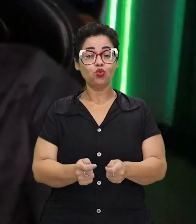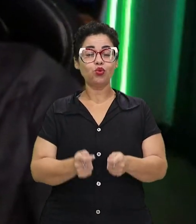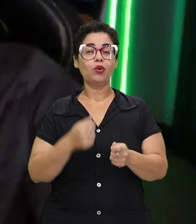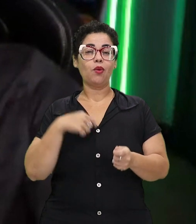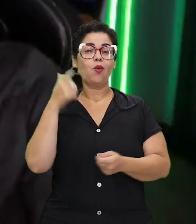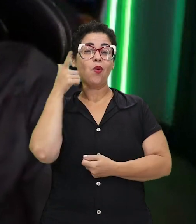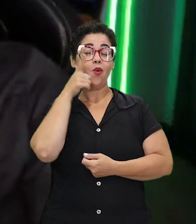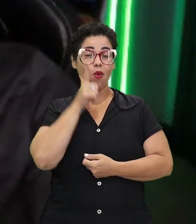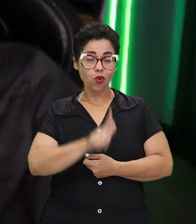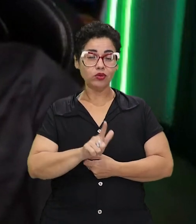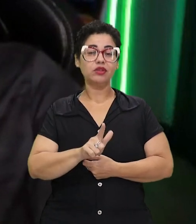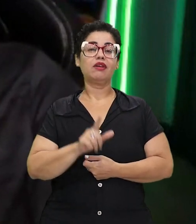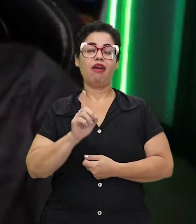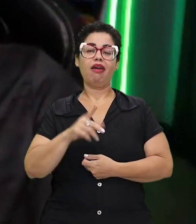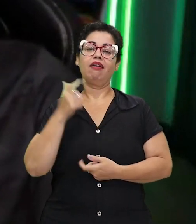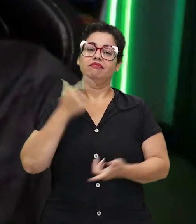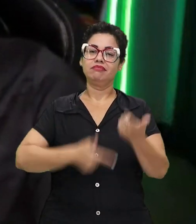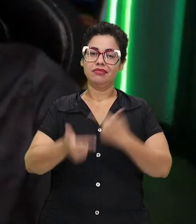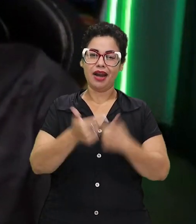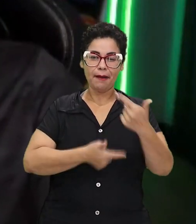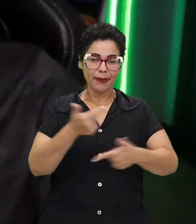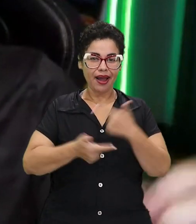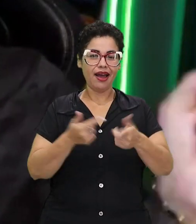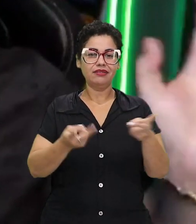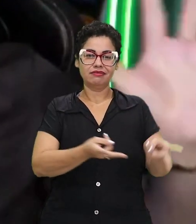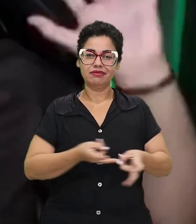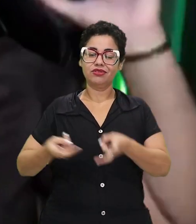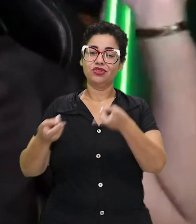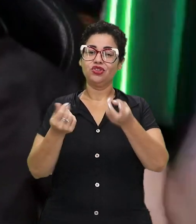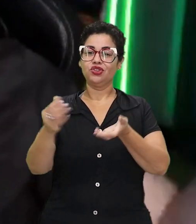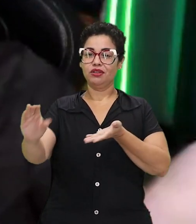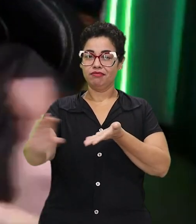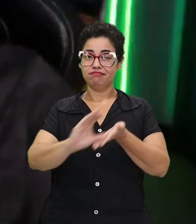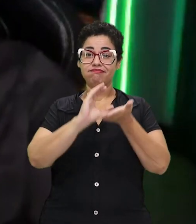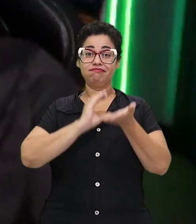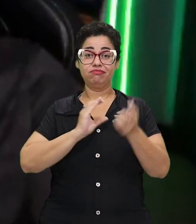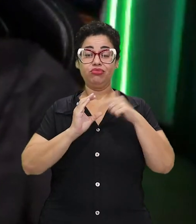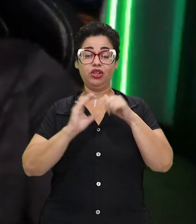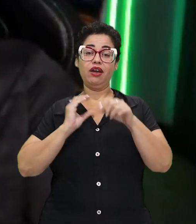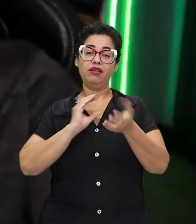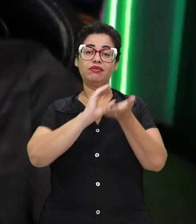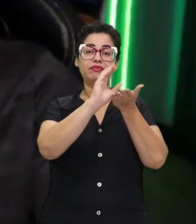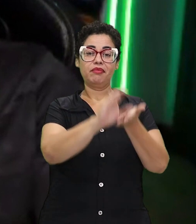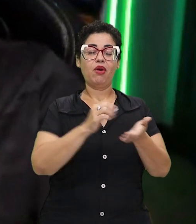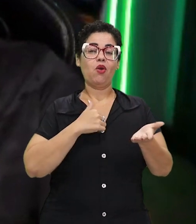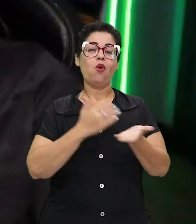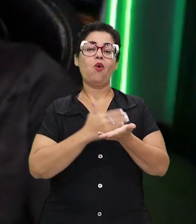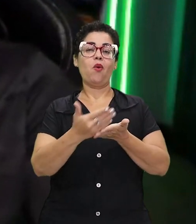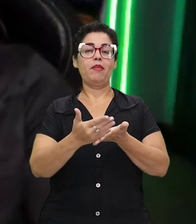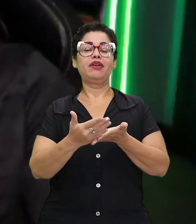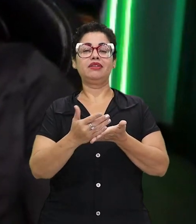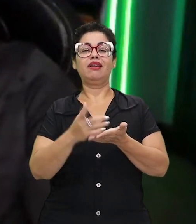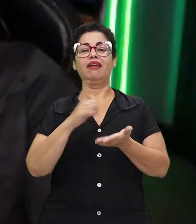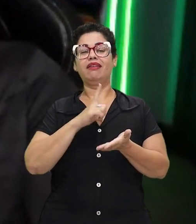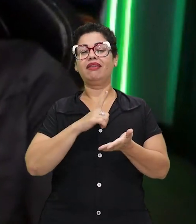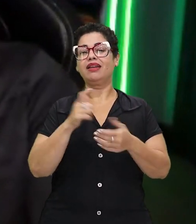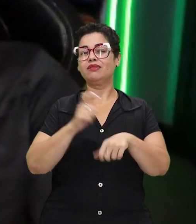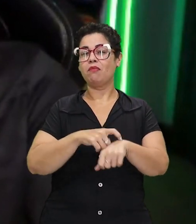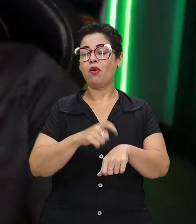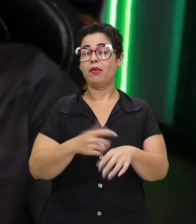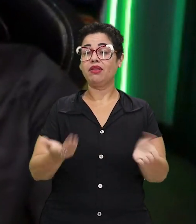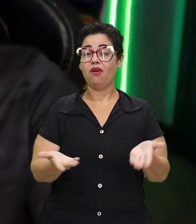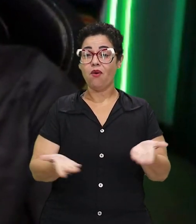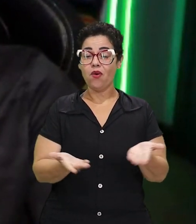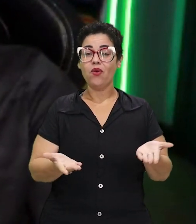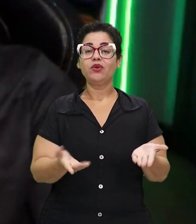consegui, através da monetização do canal, foi reinvestido em toda estrutura desde quando eu comecei, até nesse